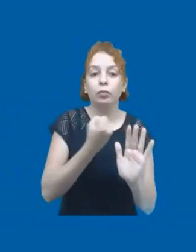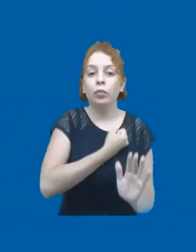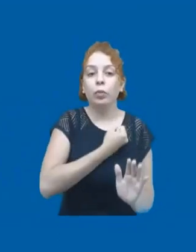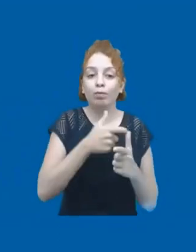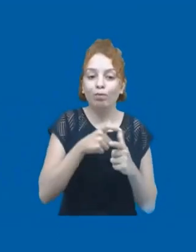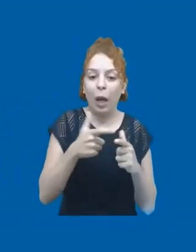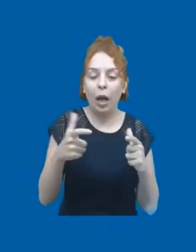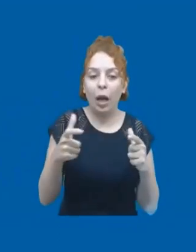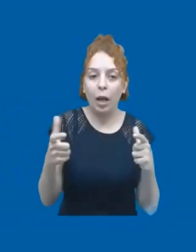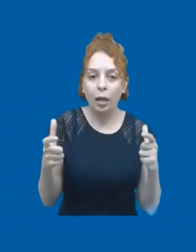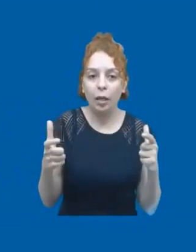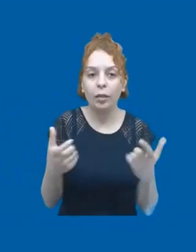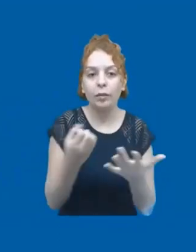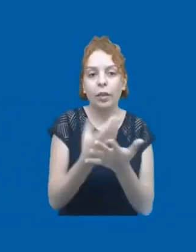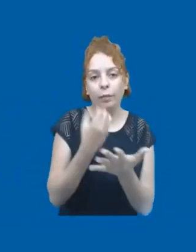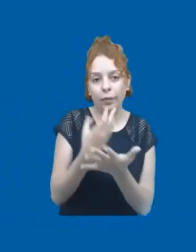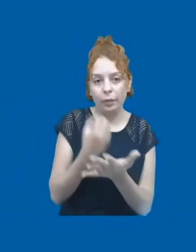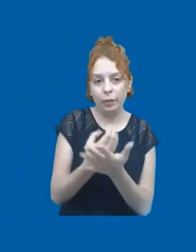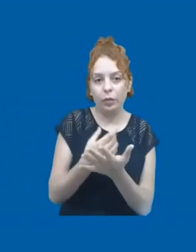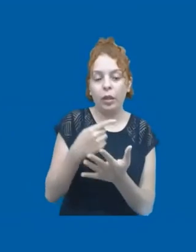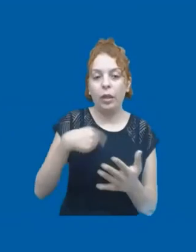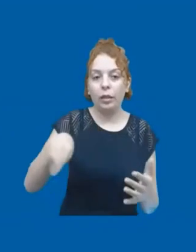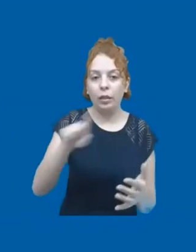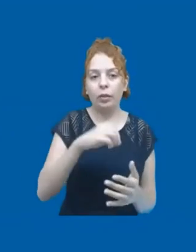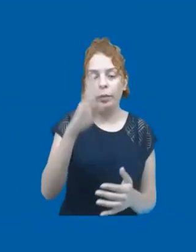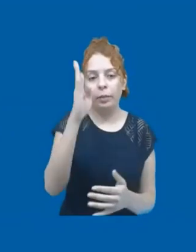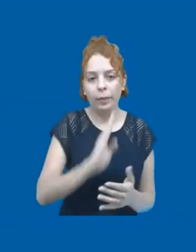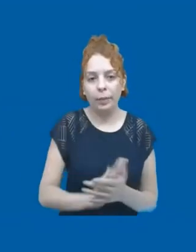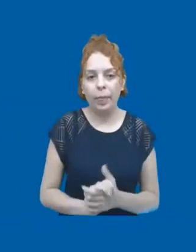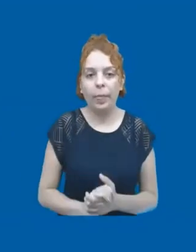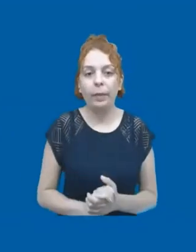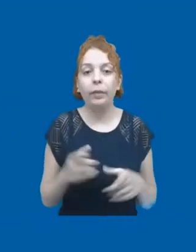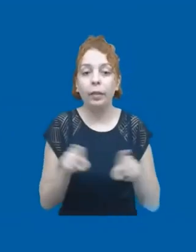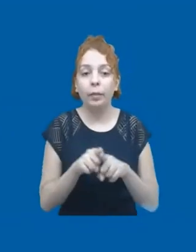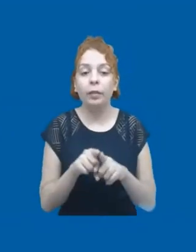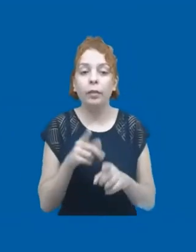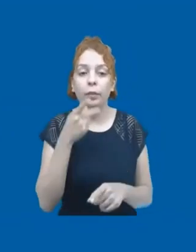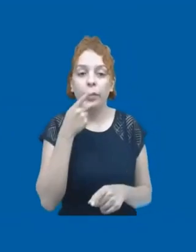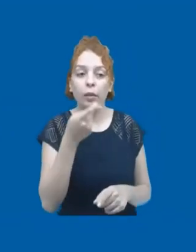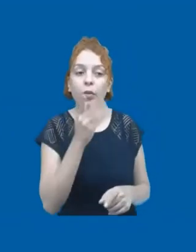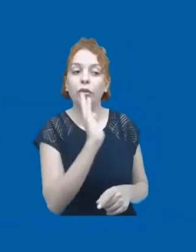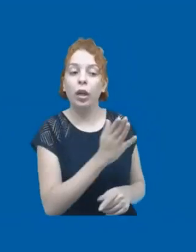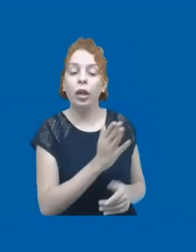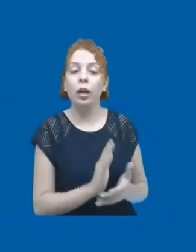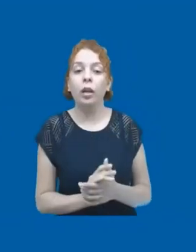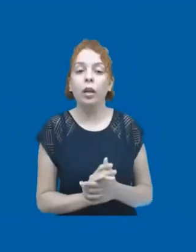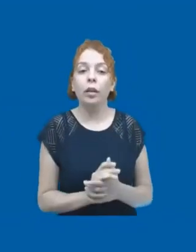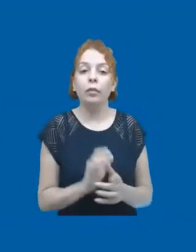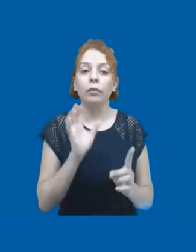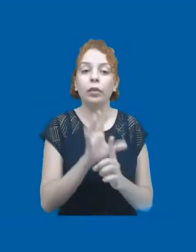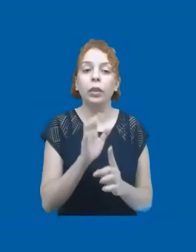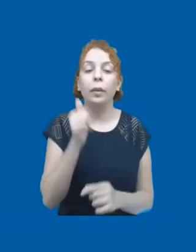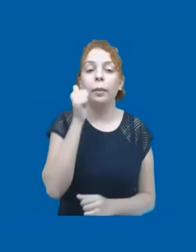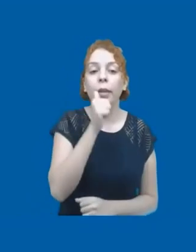relacionados ao analfabetismo funcional no país. E também, Isadora, como você colocou, vai afetar meninos e